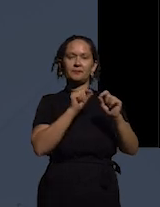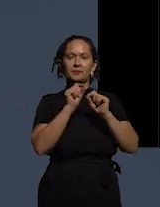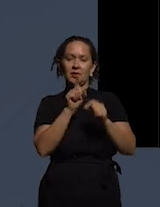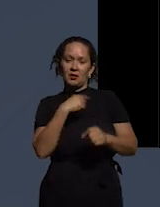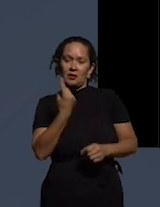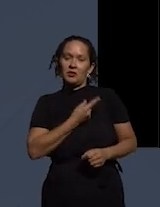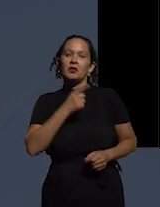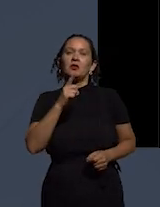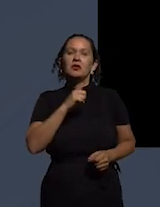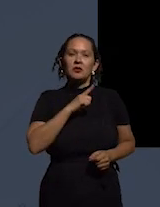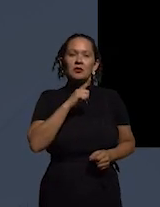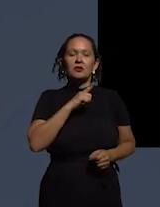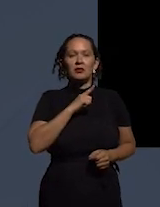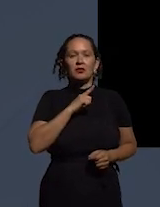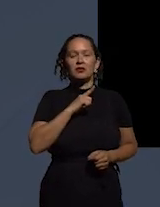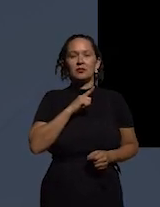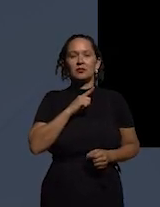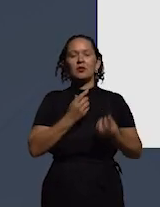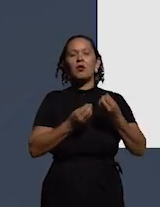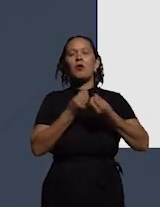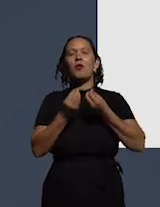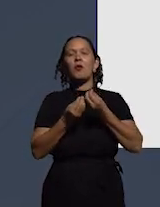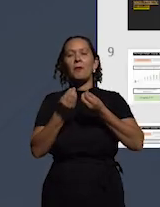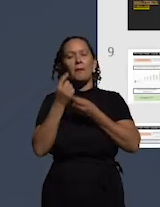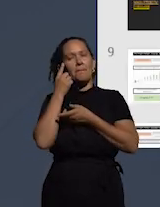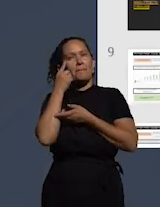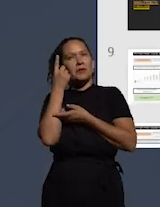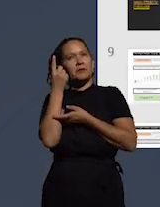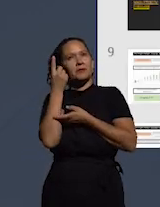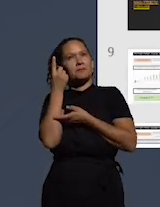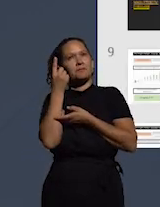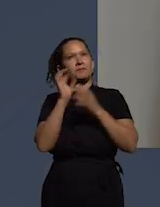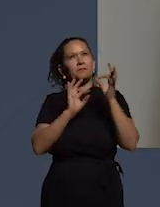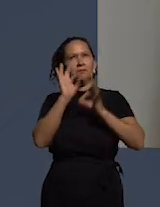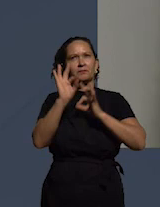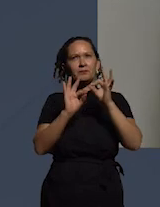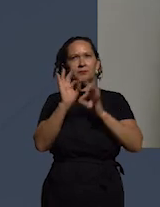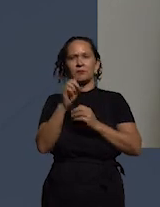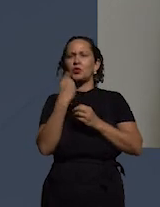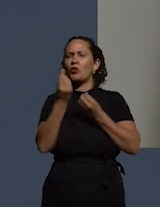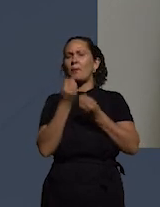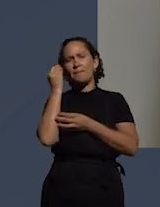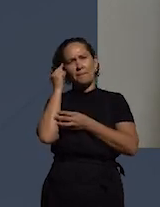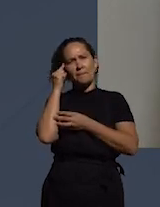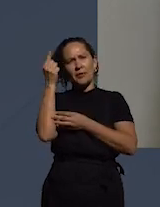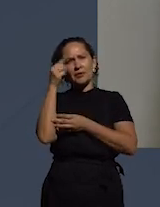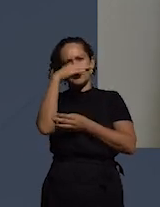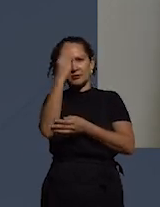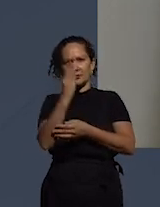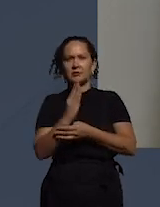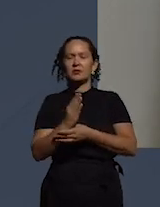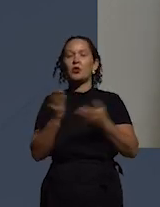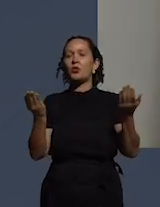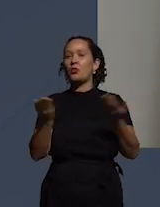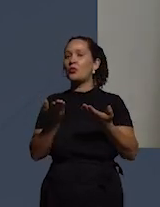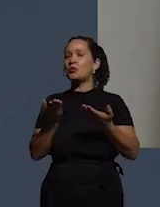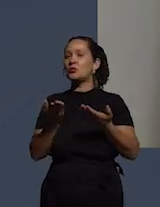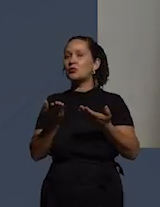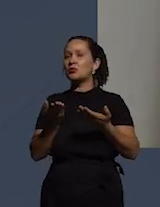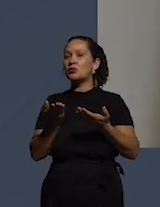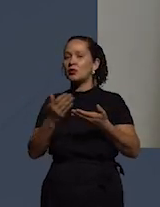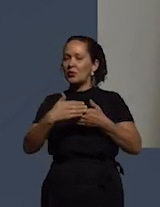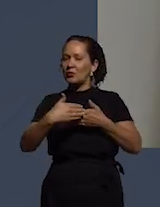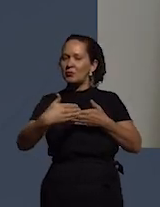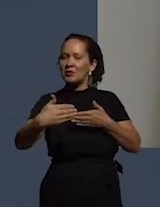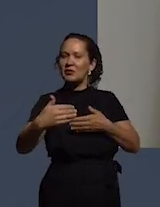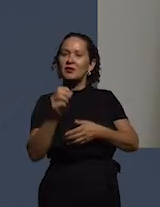tem um como a gente pensa como a gente pensa o Brasil a partir desses seis